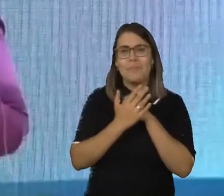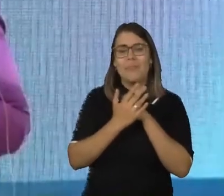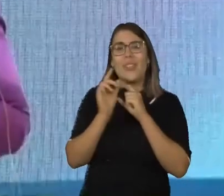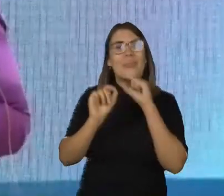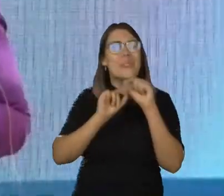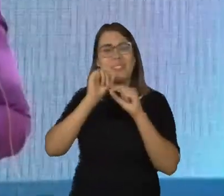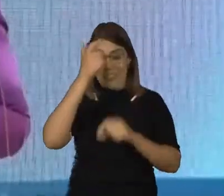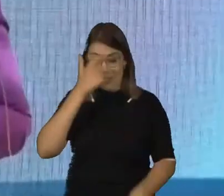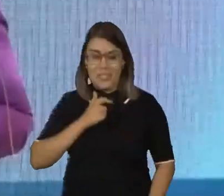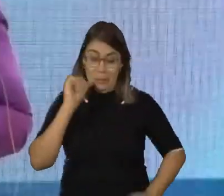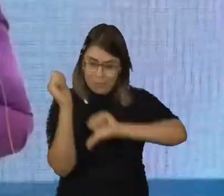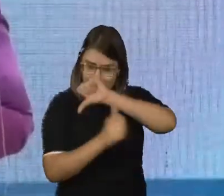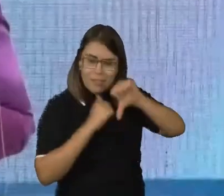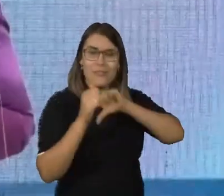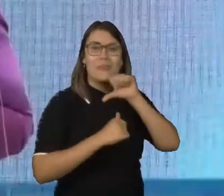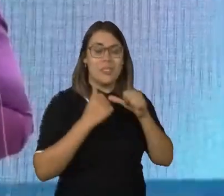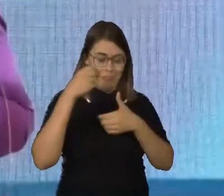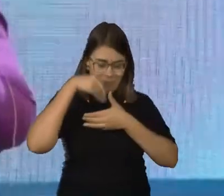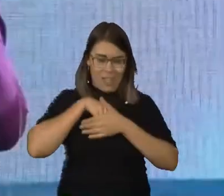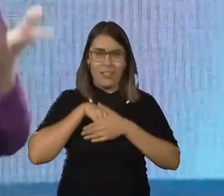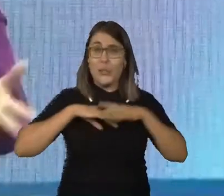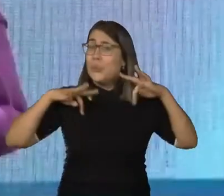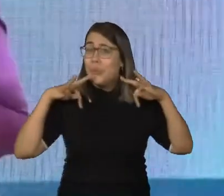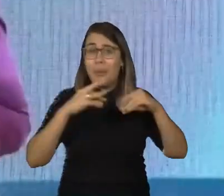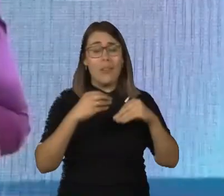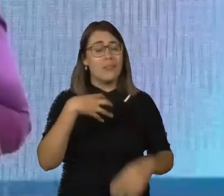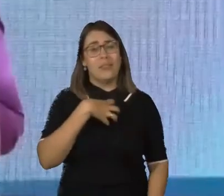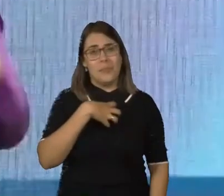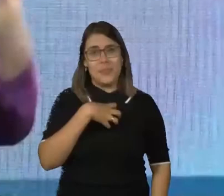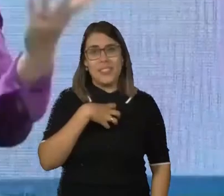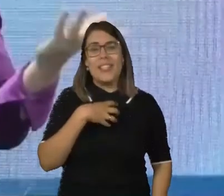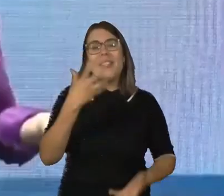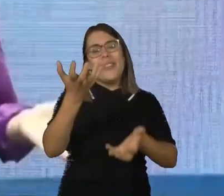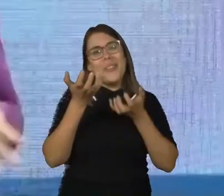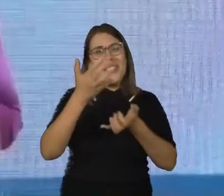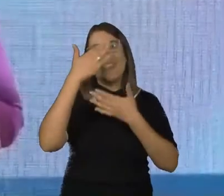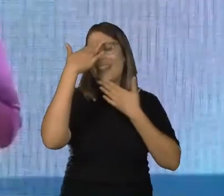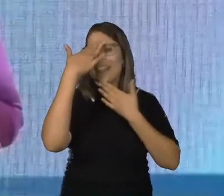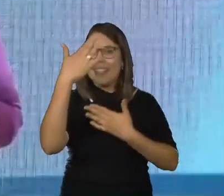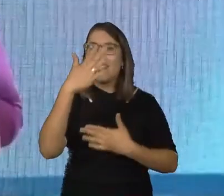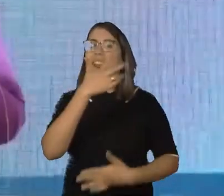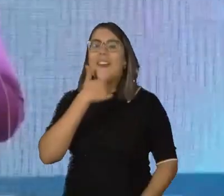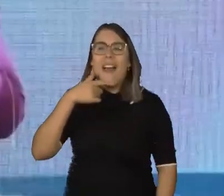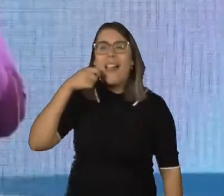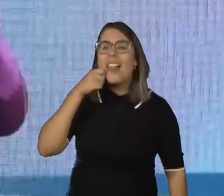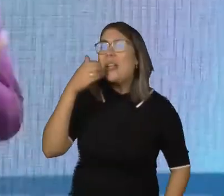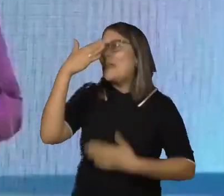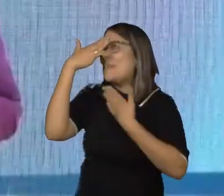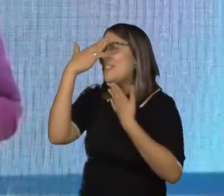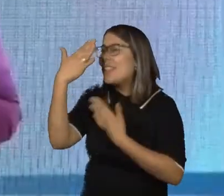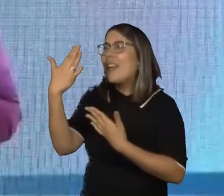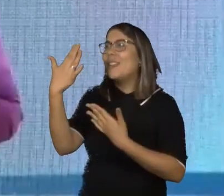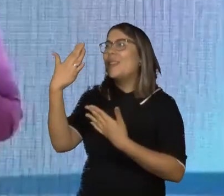gente tivesse uma transformação interna, em todos os sentidos. Eu quero agradecer aqui ao Alex Duarte imensamente